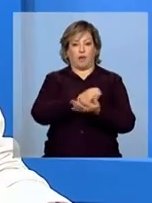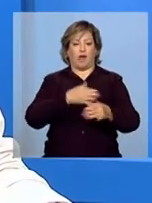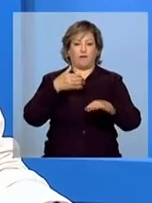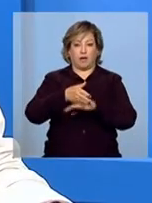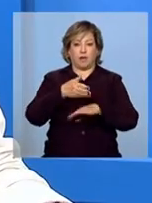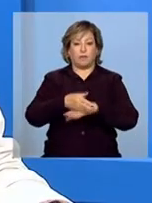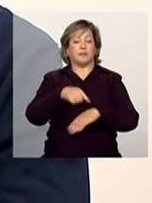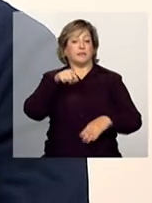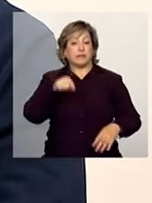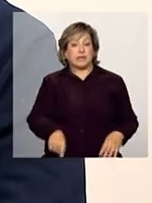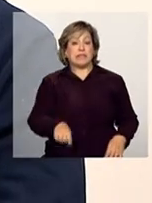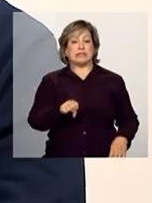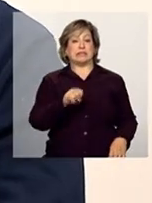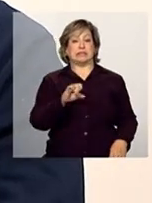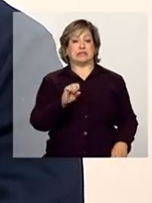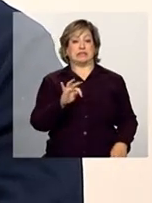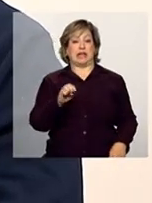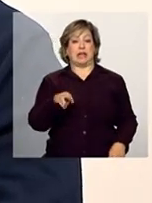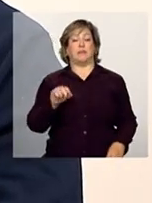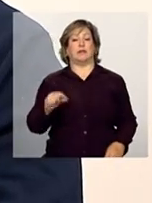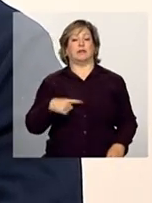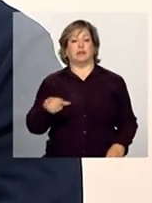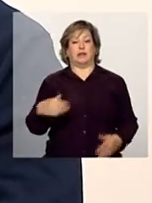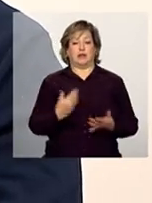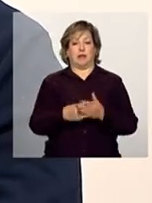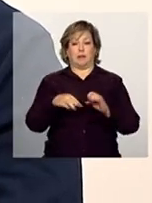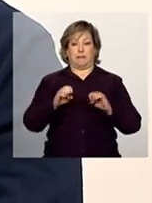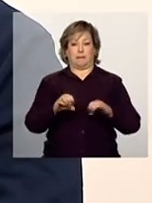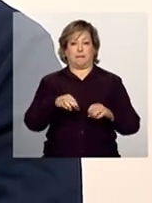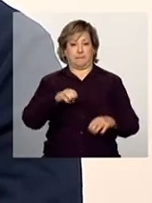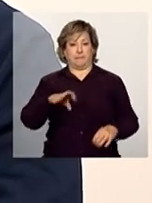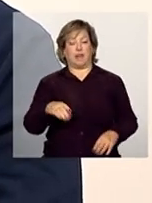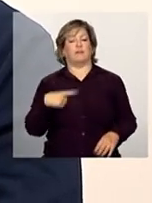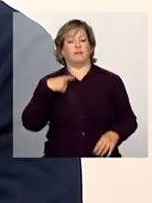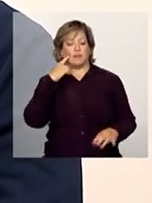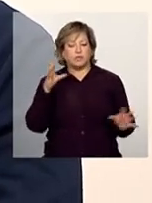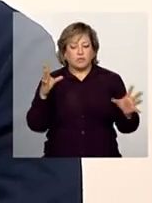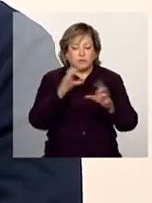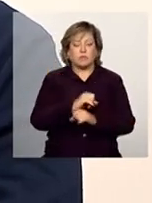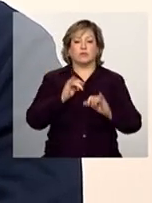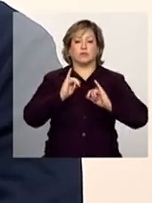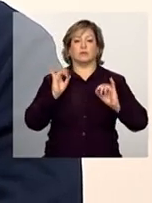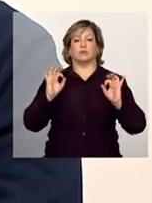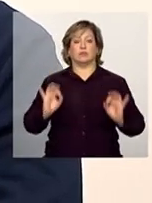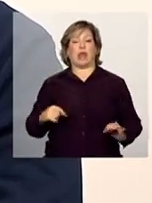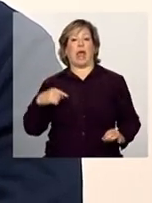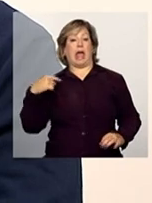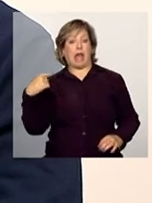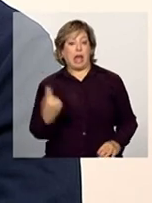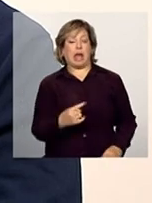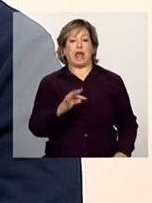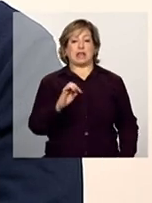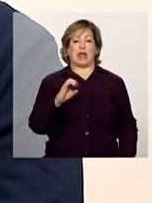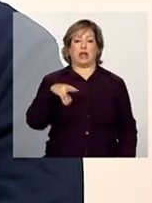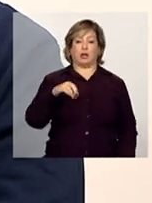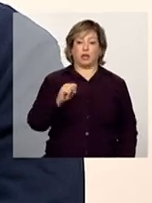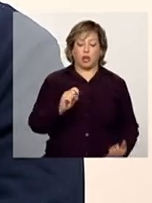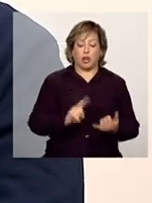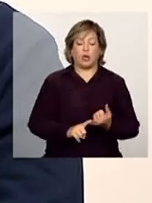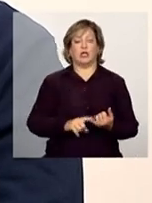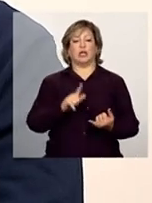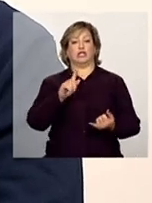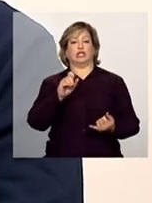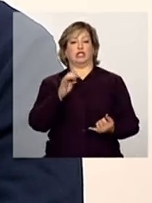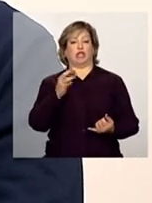sistema Presença do Ministério da Educação consolida os dados. E é hora, então, dos gestores, dos técnicos, não só da educação,